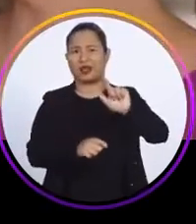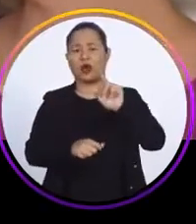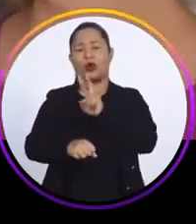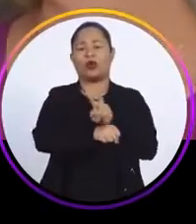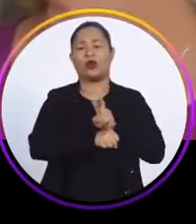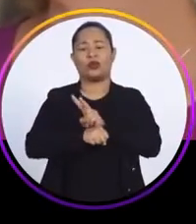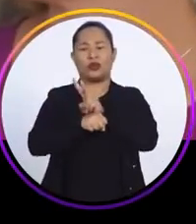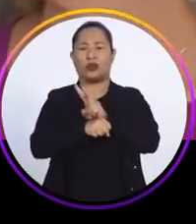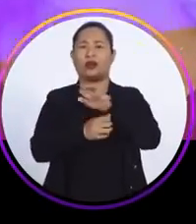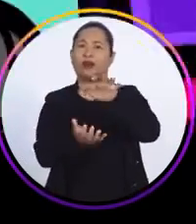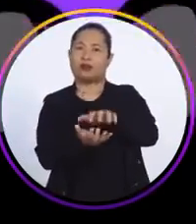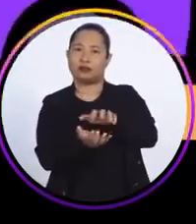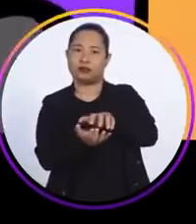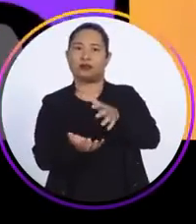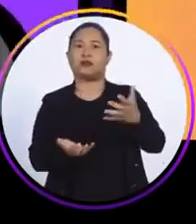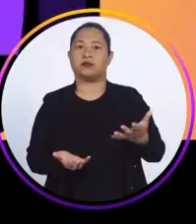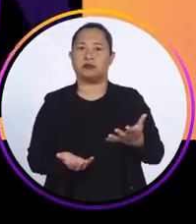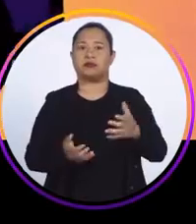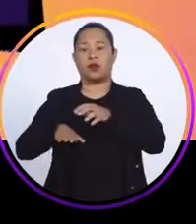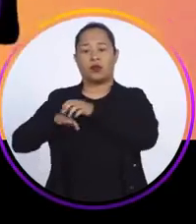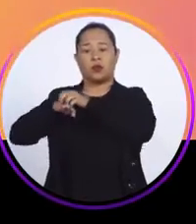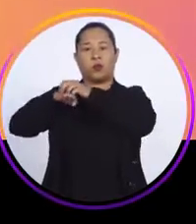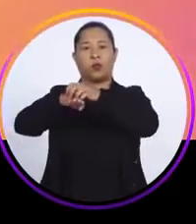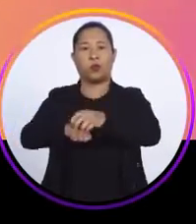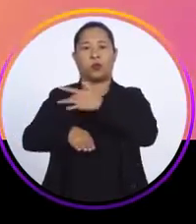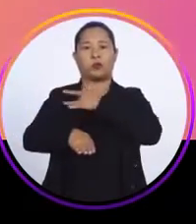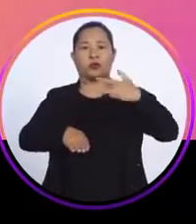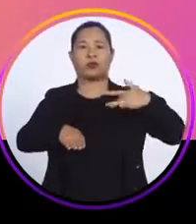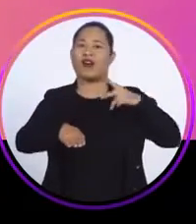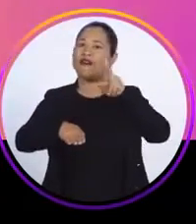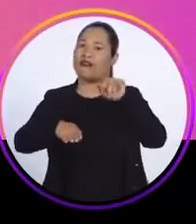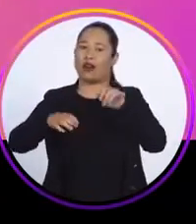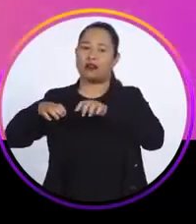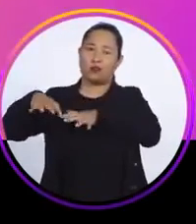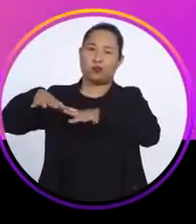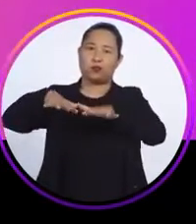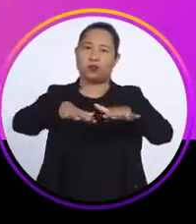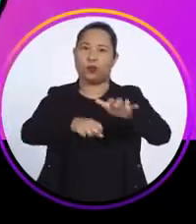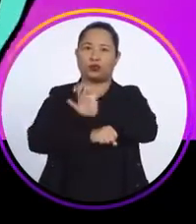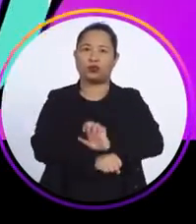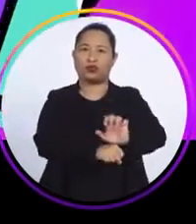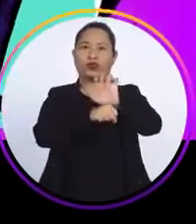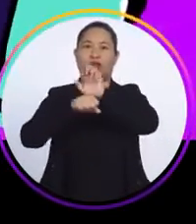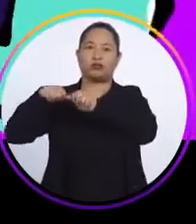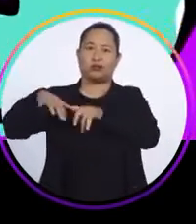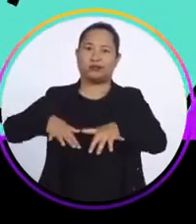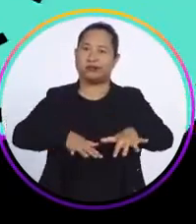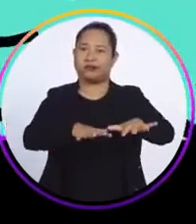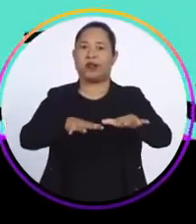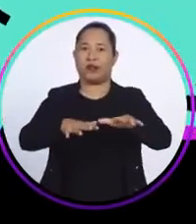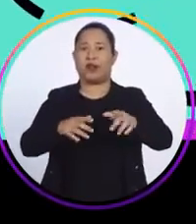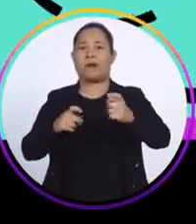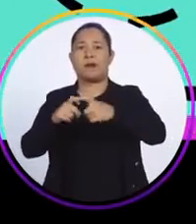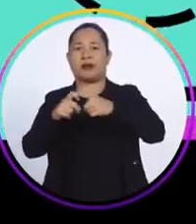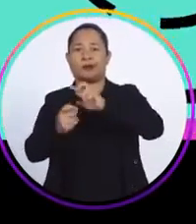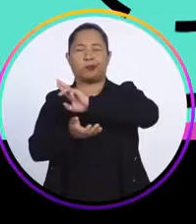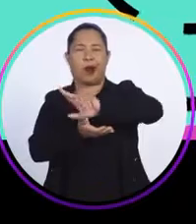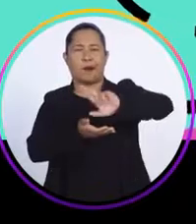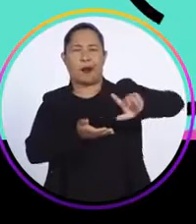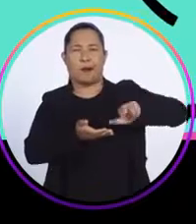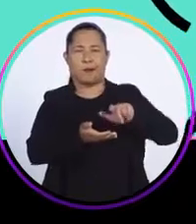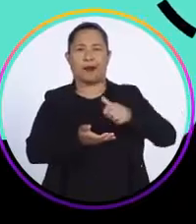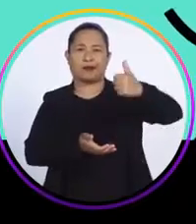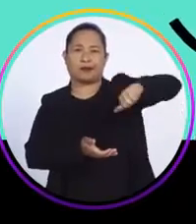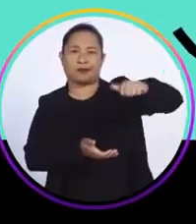Raquel, de cuidar em Pernambuco. As Carretas da Saúde vão percorrer o estado, levando médicos de diversas especialidades,